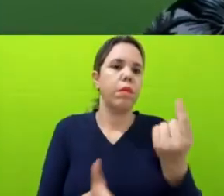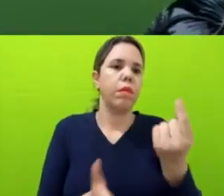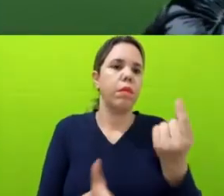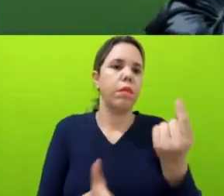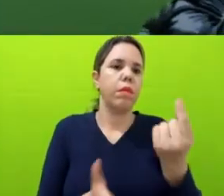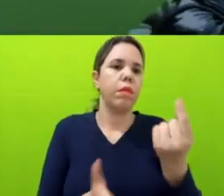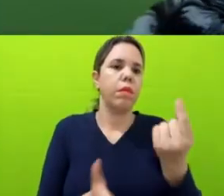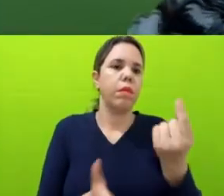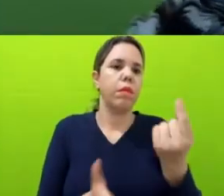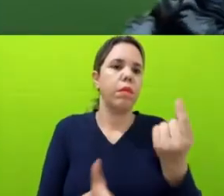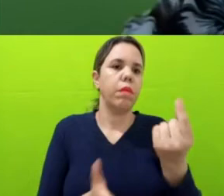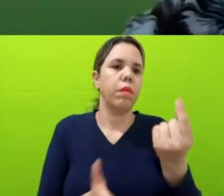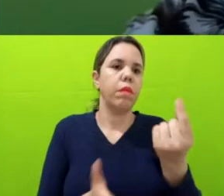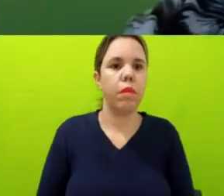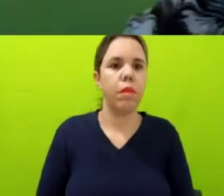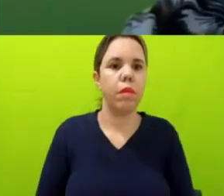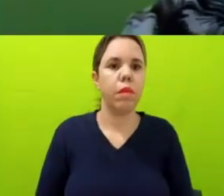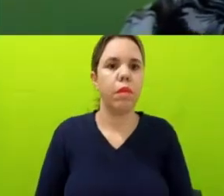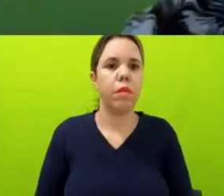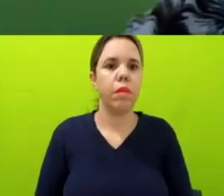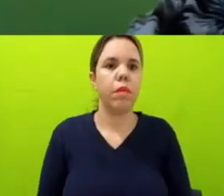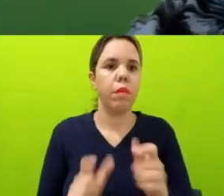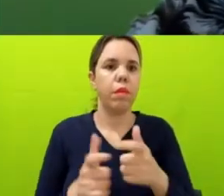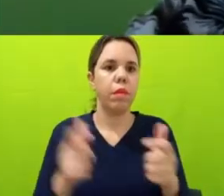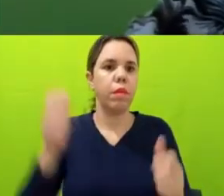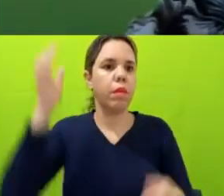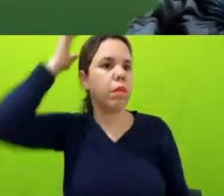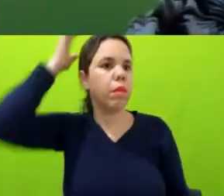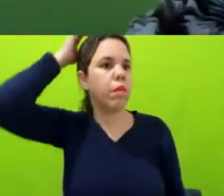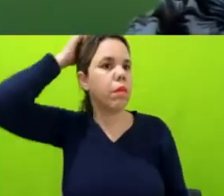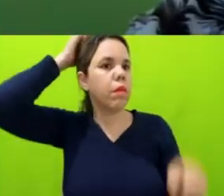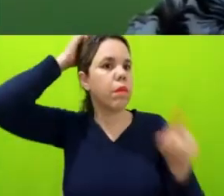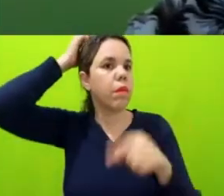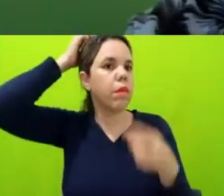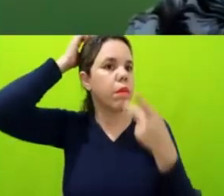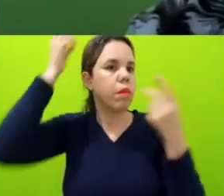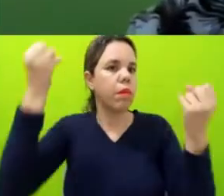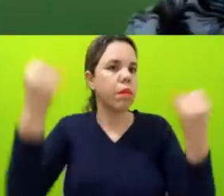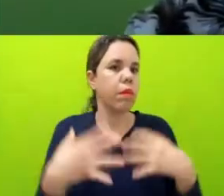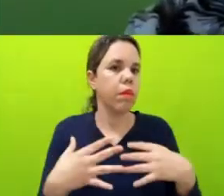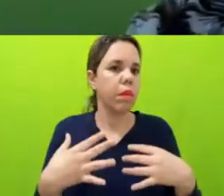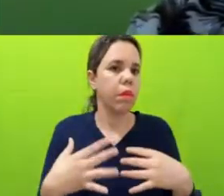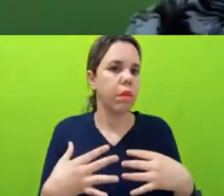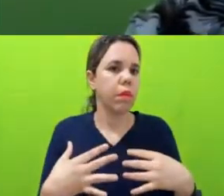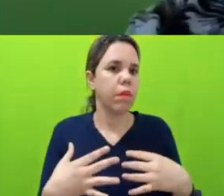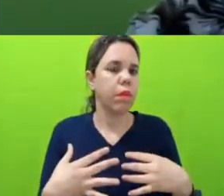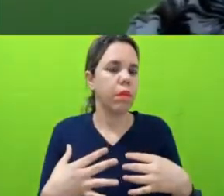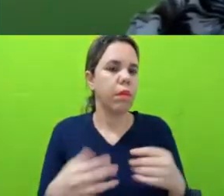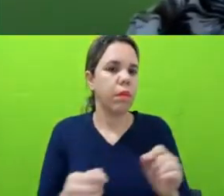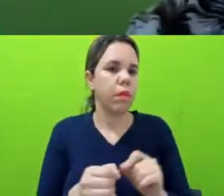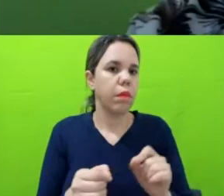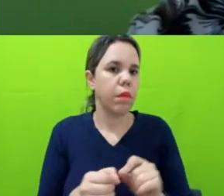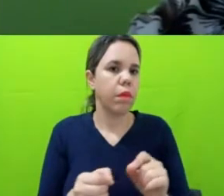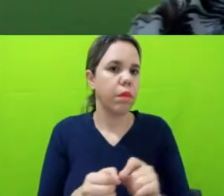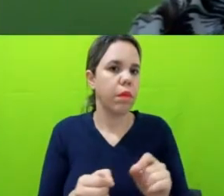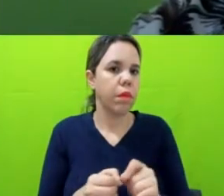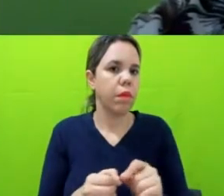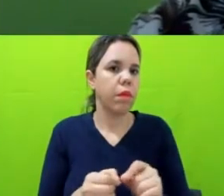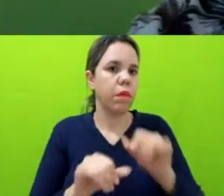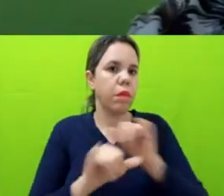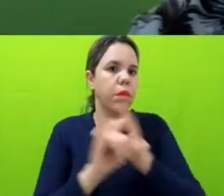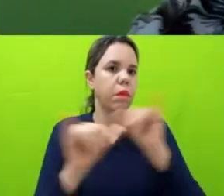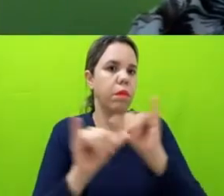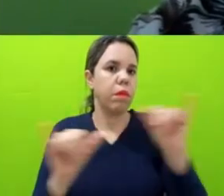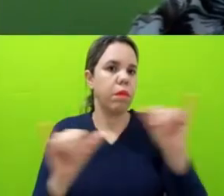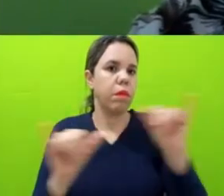públicas, essa vulnerabilidade é ainda maior, né? Como você bem relatou, eles usaram, inclusive, o caso para se fazer, para fazer propaganda de si próprios.